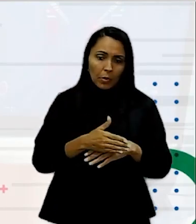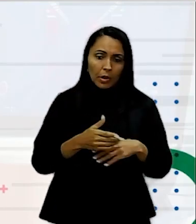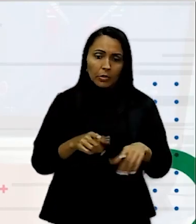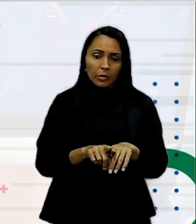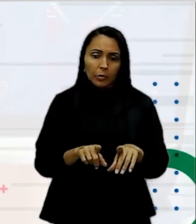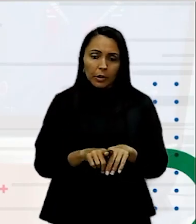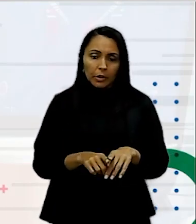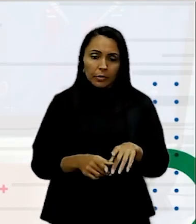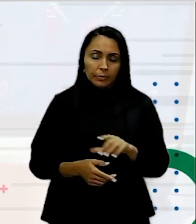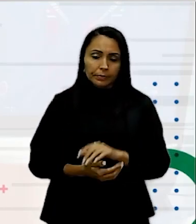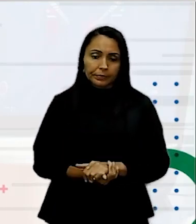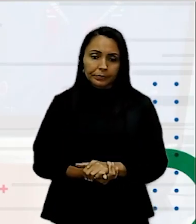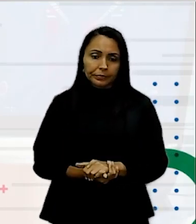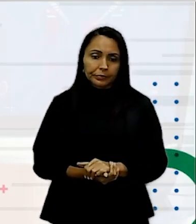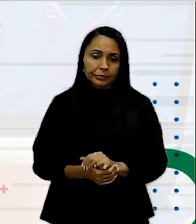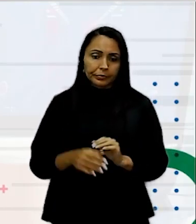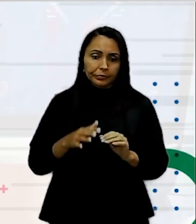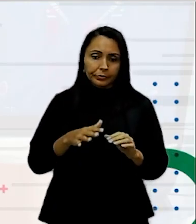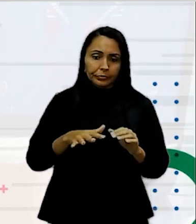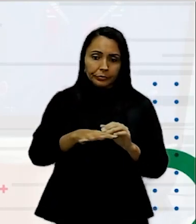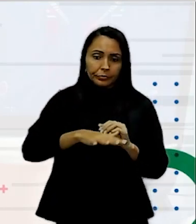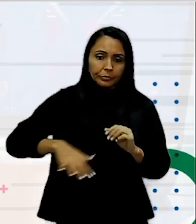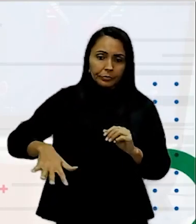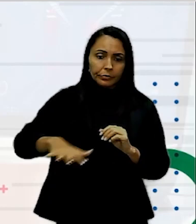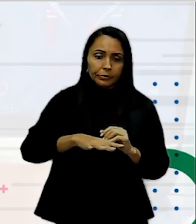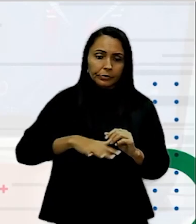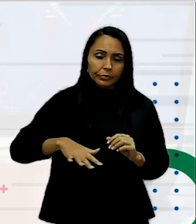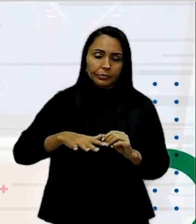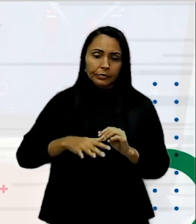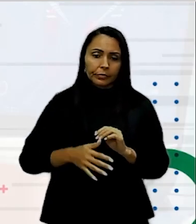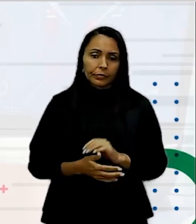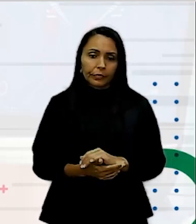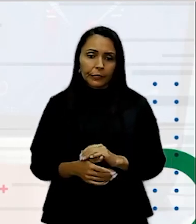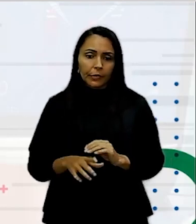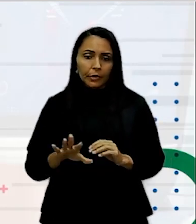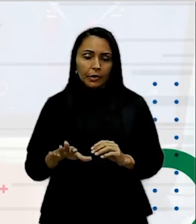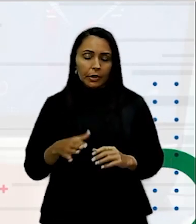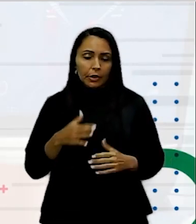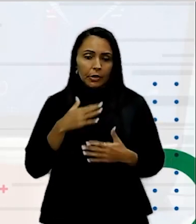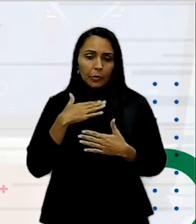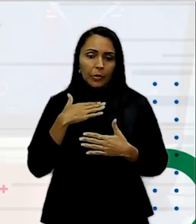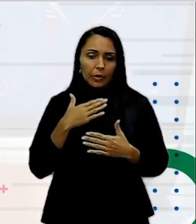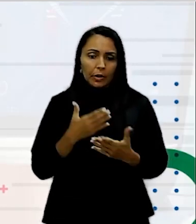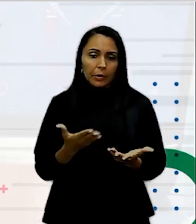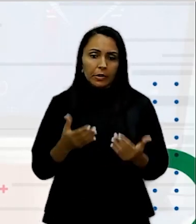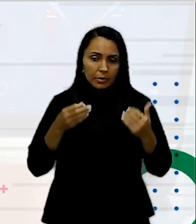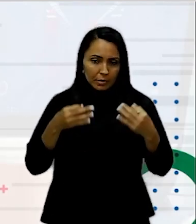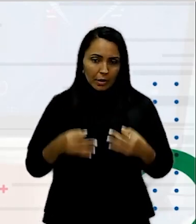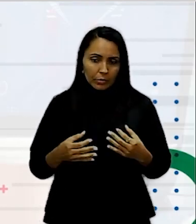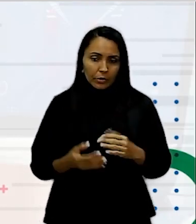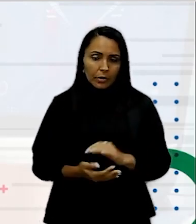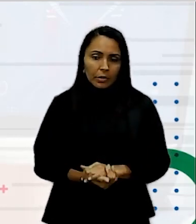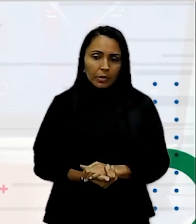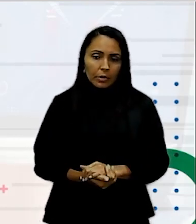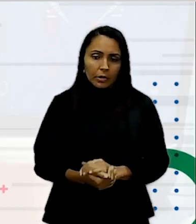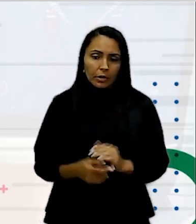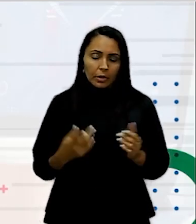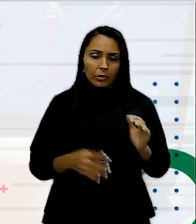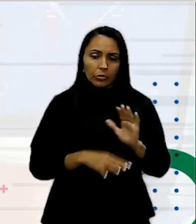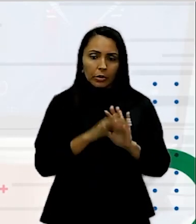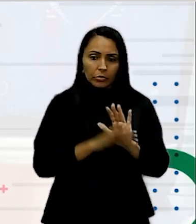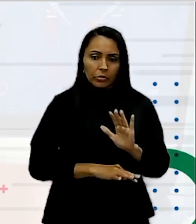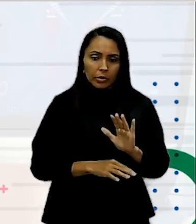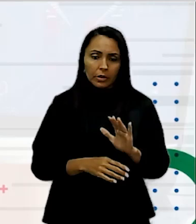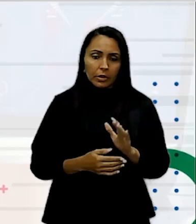espaço que quebrava o meu alinhamento, certo? Por mais que o texto, por texto em si